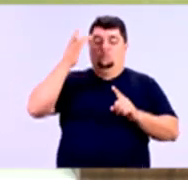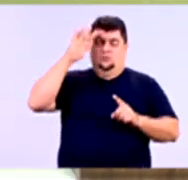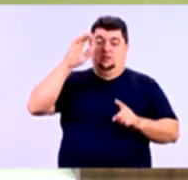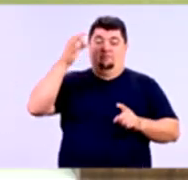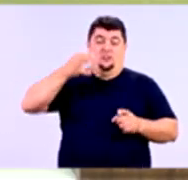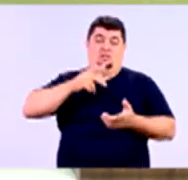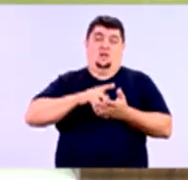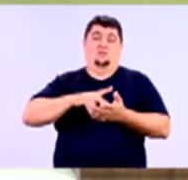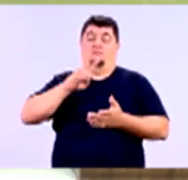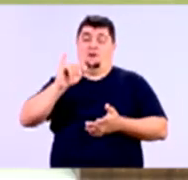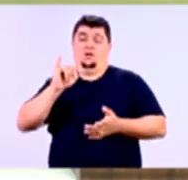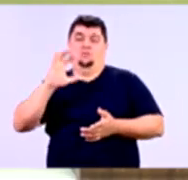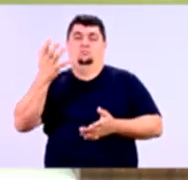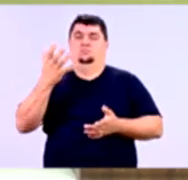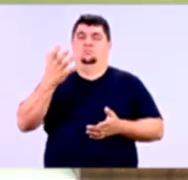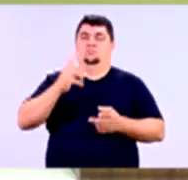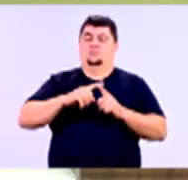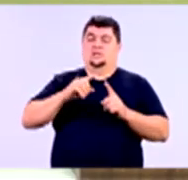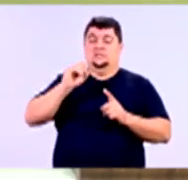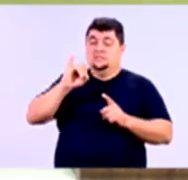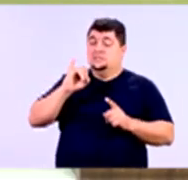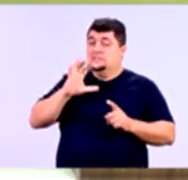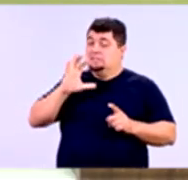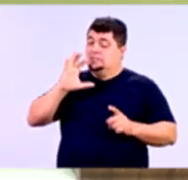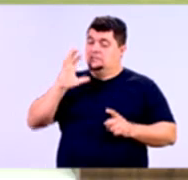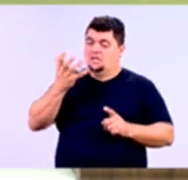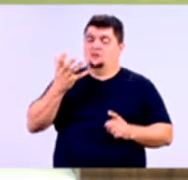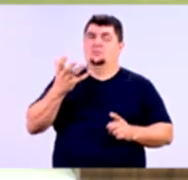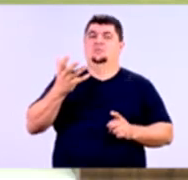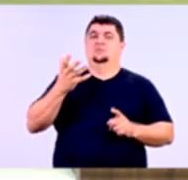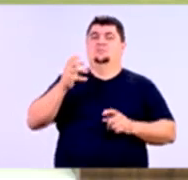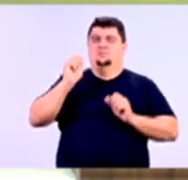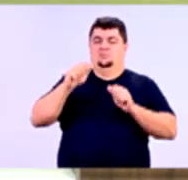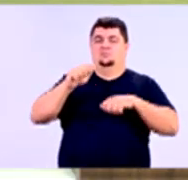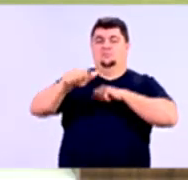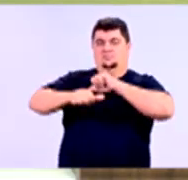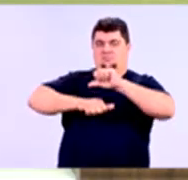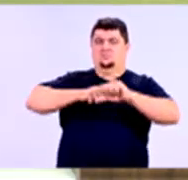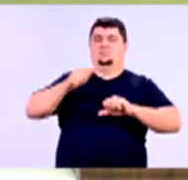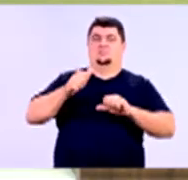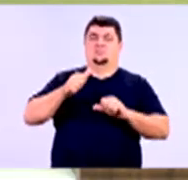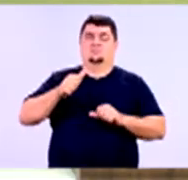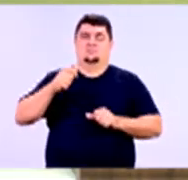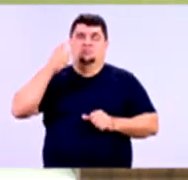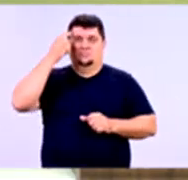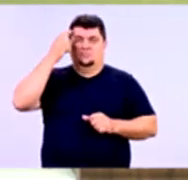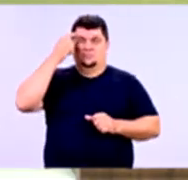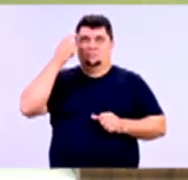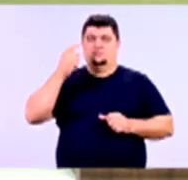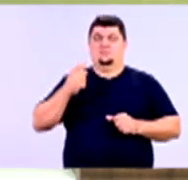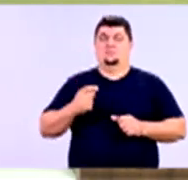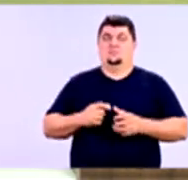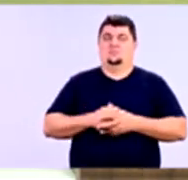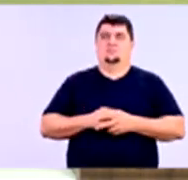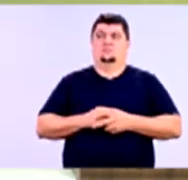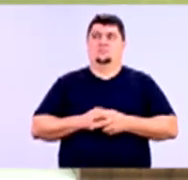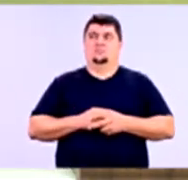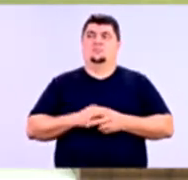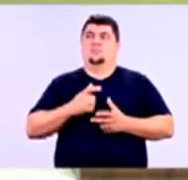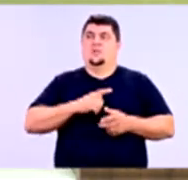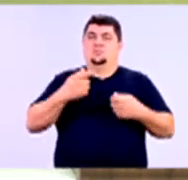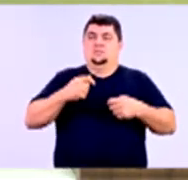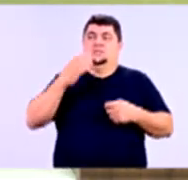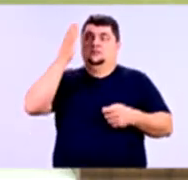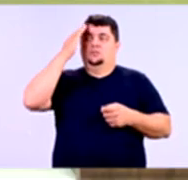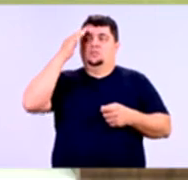ou quando vai acontecer, caso esse risco venha a concretizar e isso seja prejudicial para a empresa, nós temos que estar